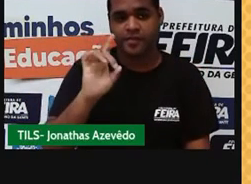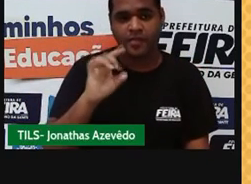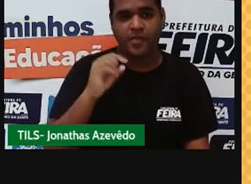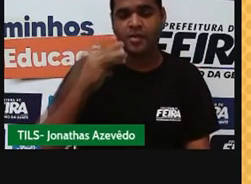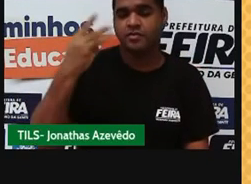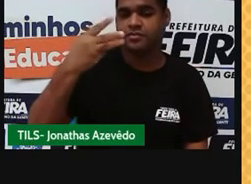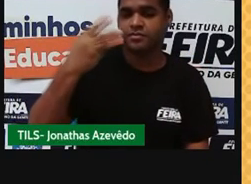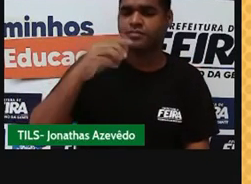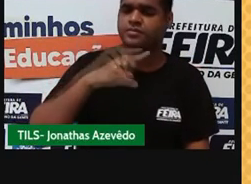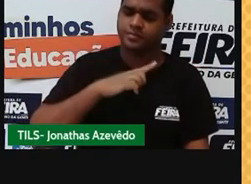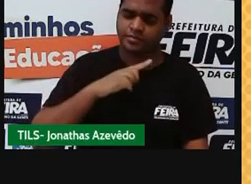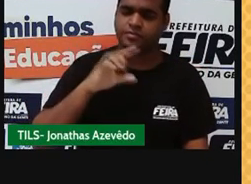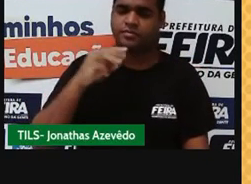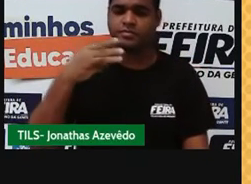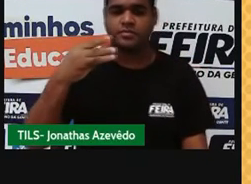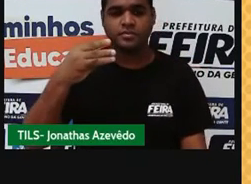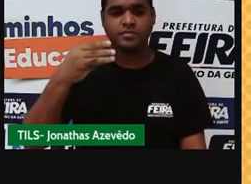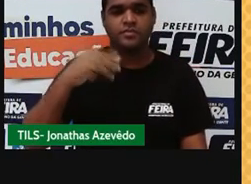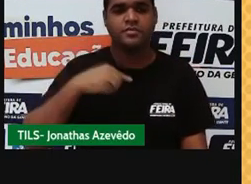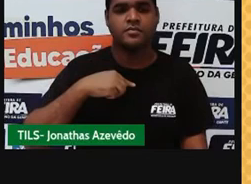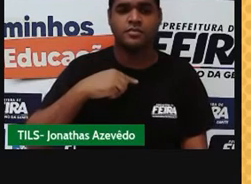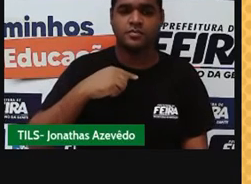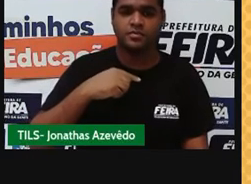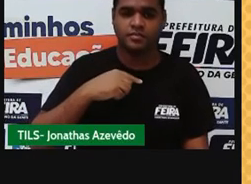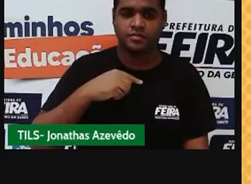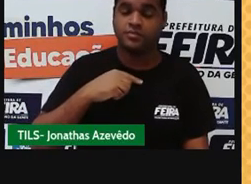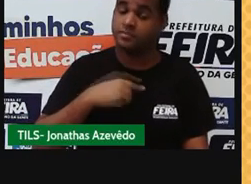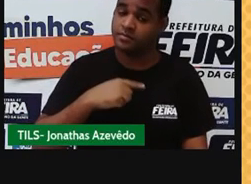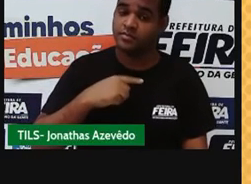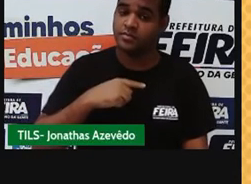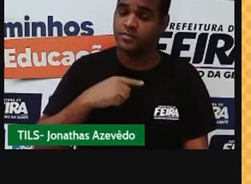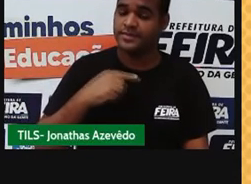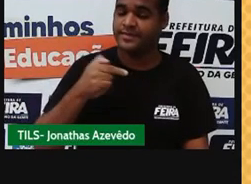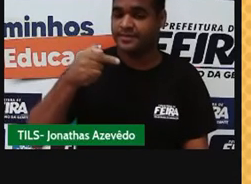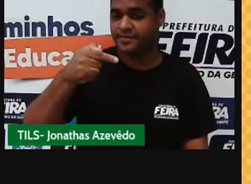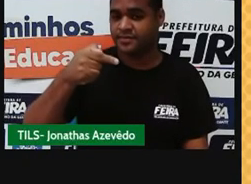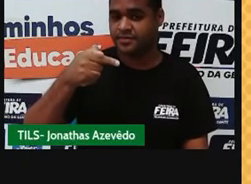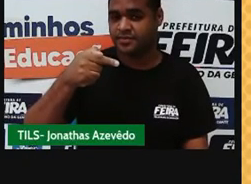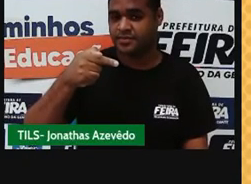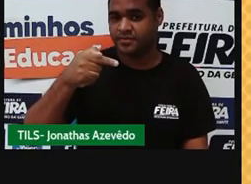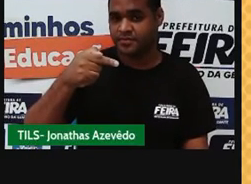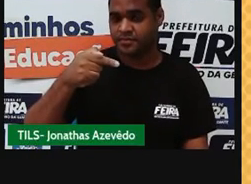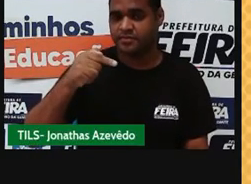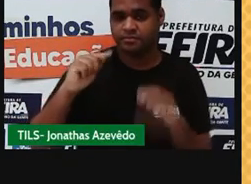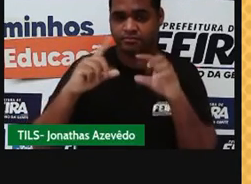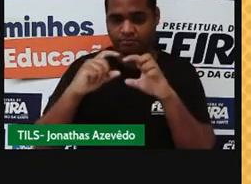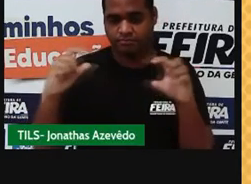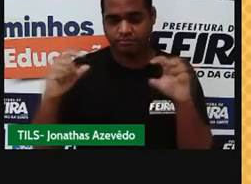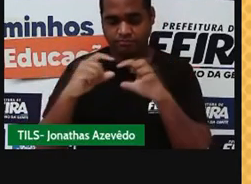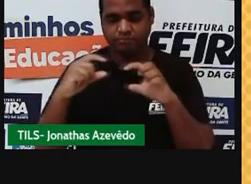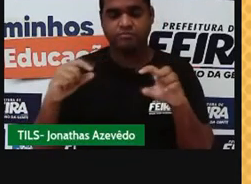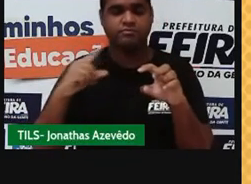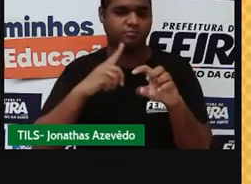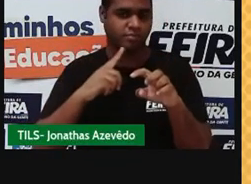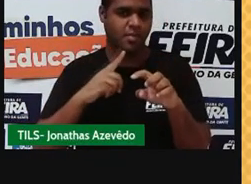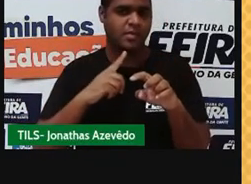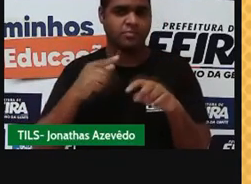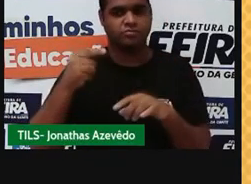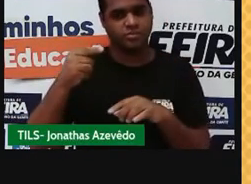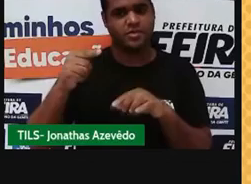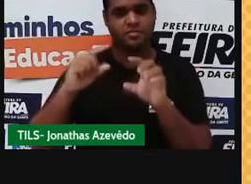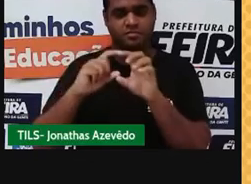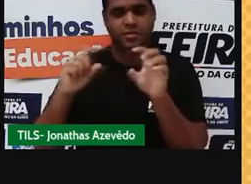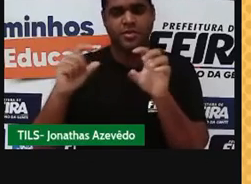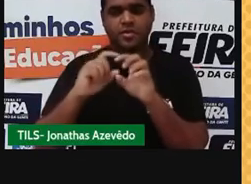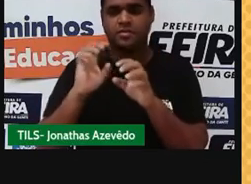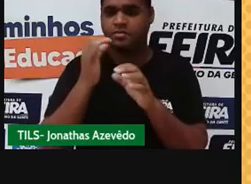terceira tem três camadas e quem está na sétima linha quer dizer que tem as sete camadas